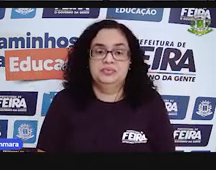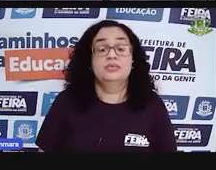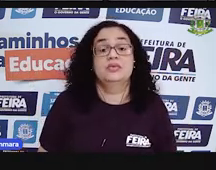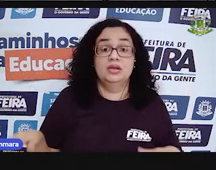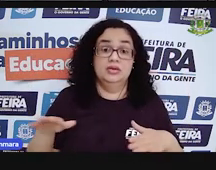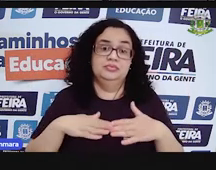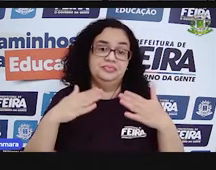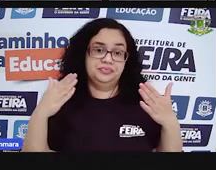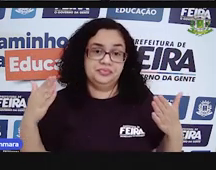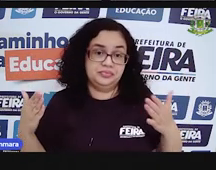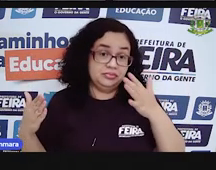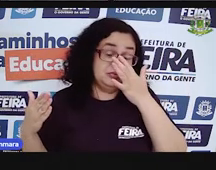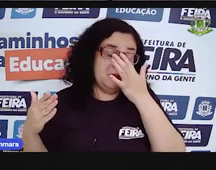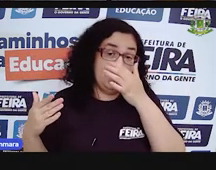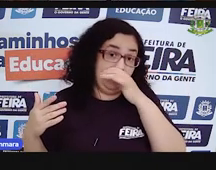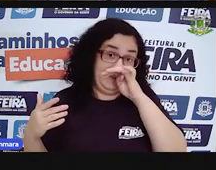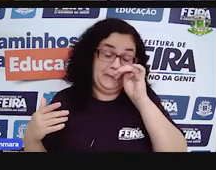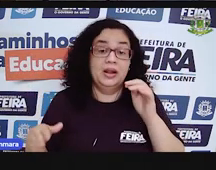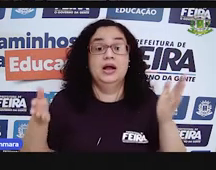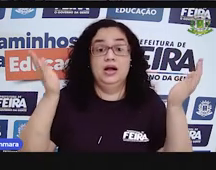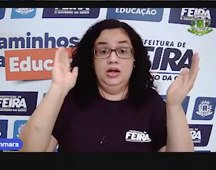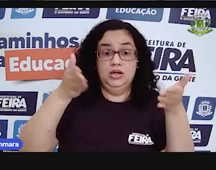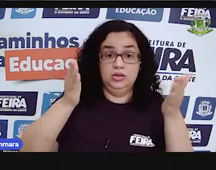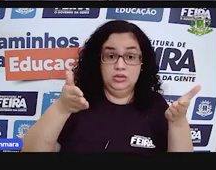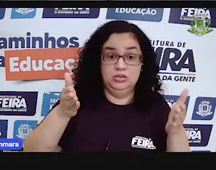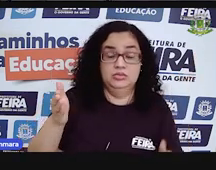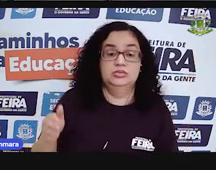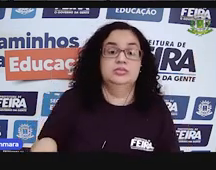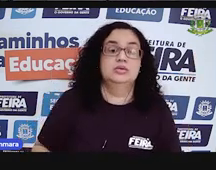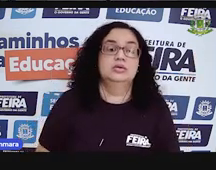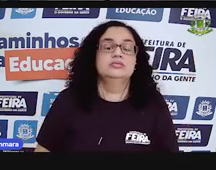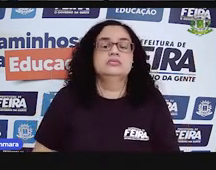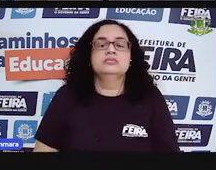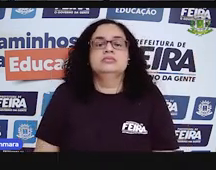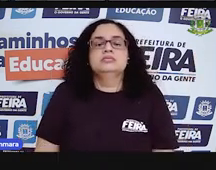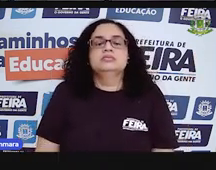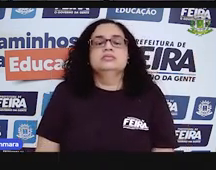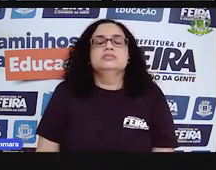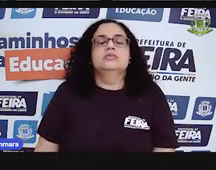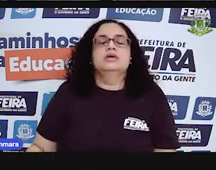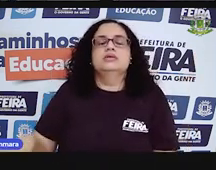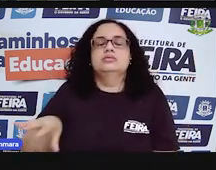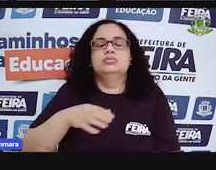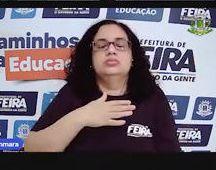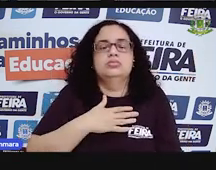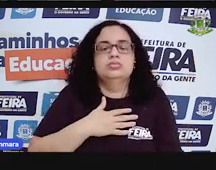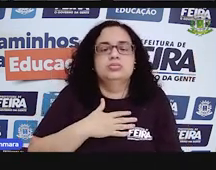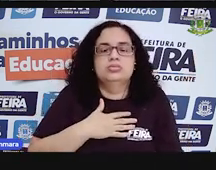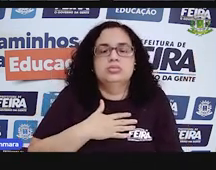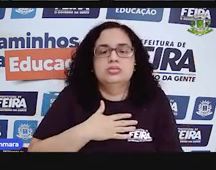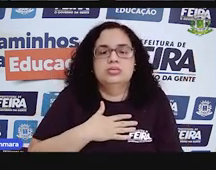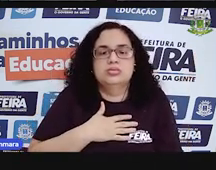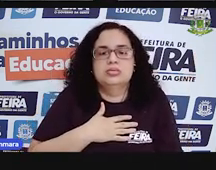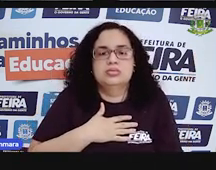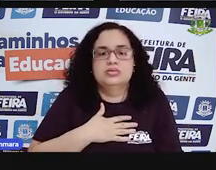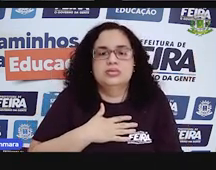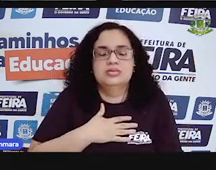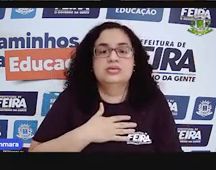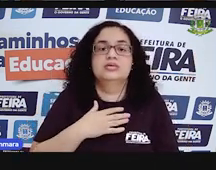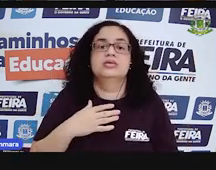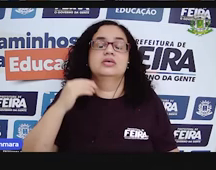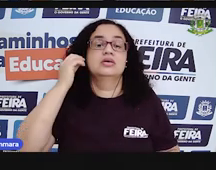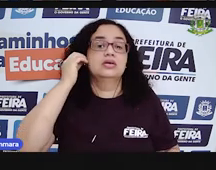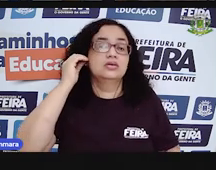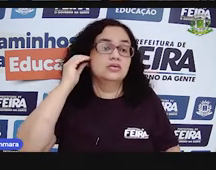Bom, beleza. Agora, respira. Hum, né? E